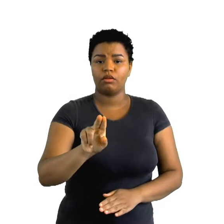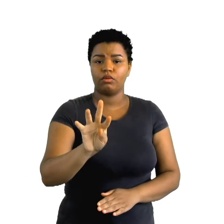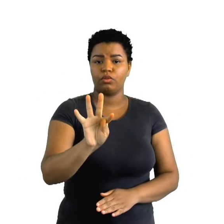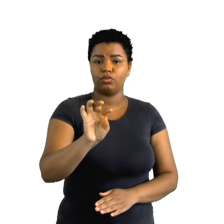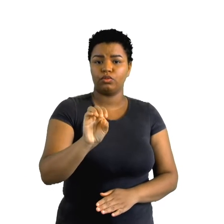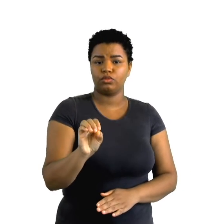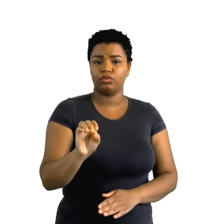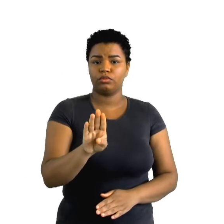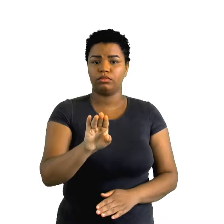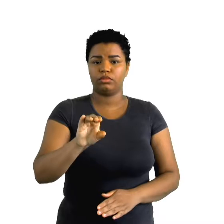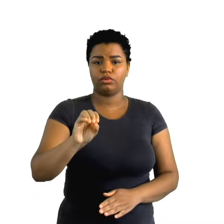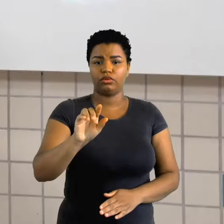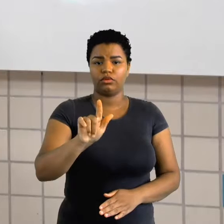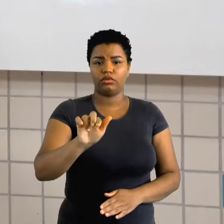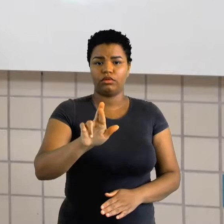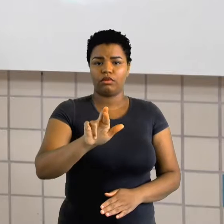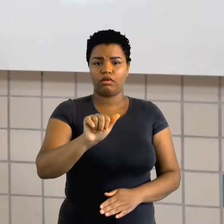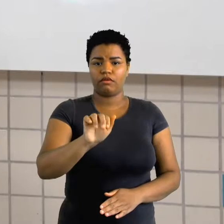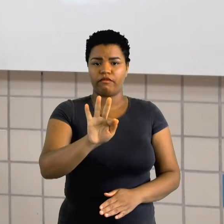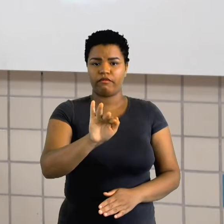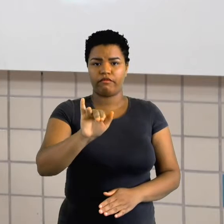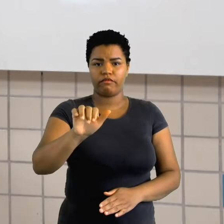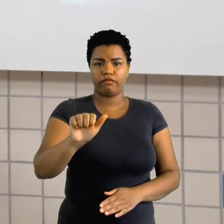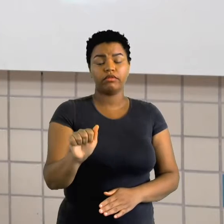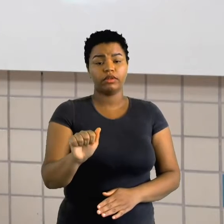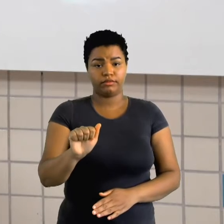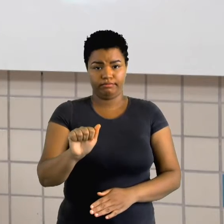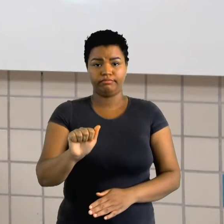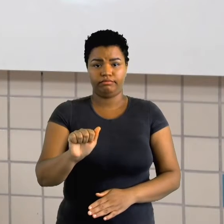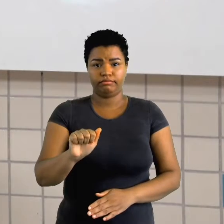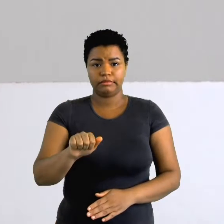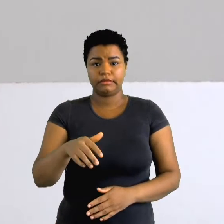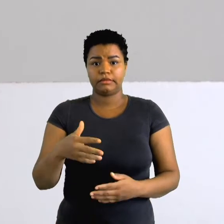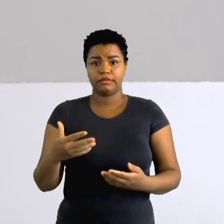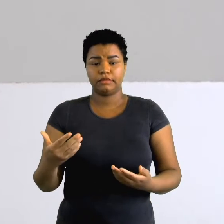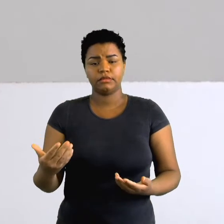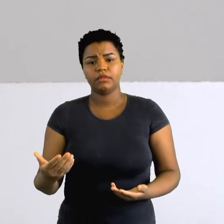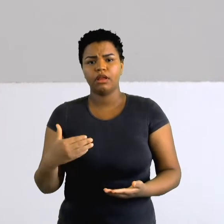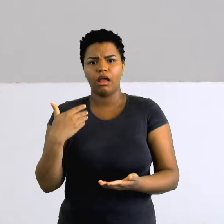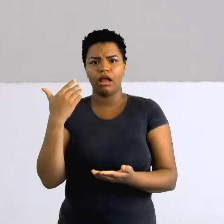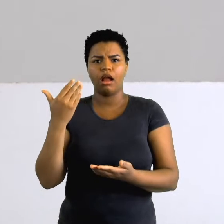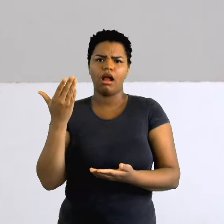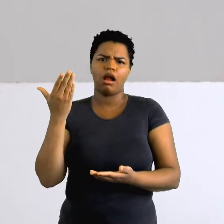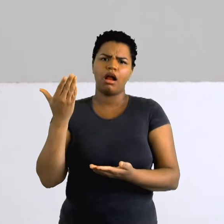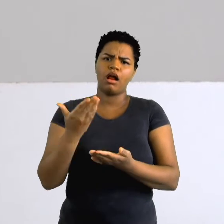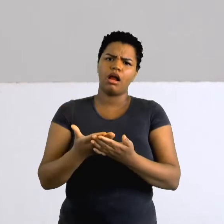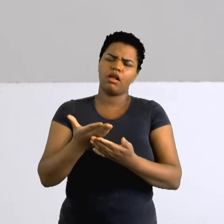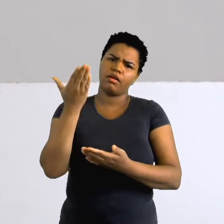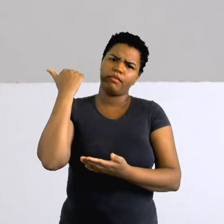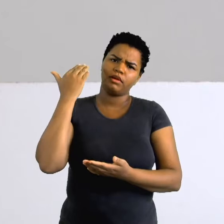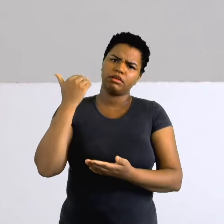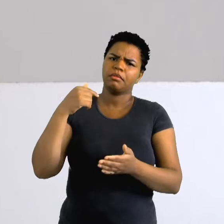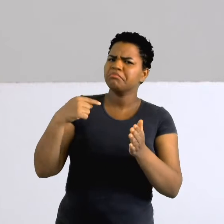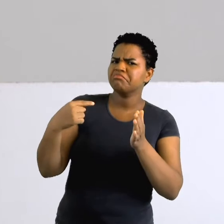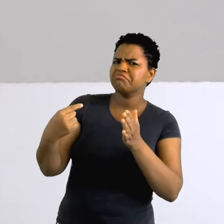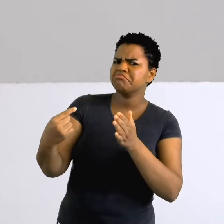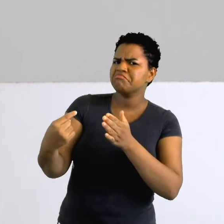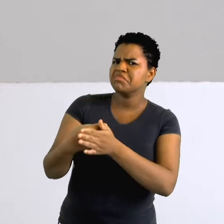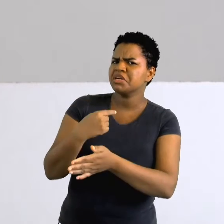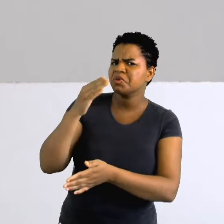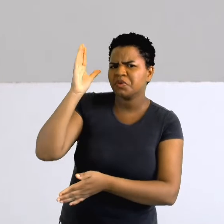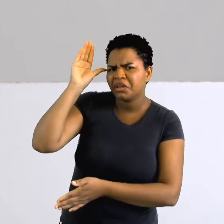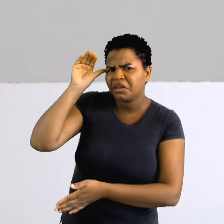Na aula passada, alguma pergunta, Fava? Não estou te entendendo. Prof, de